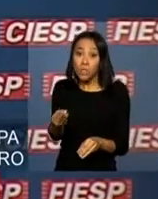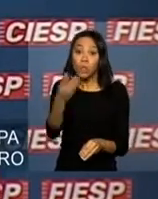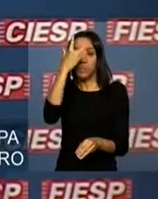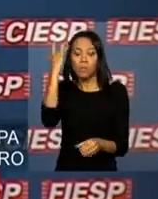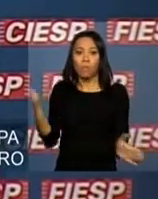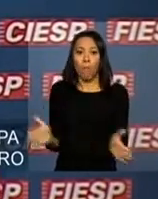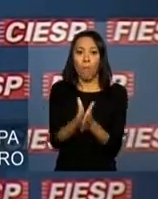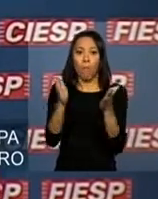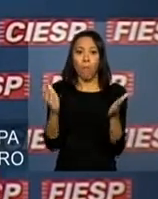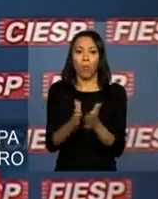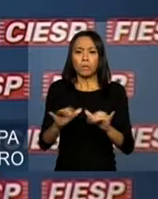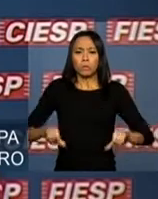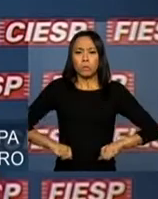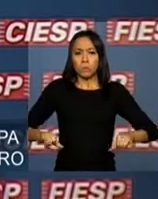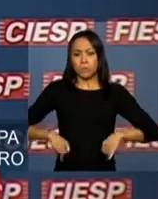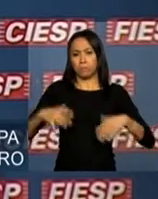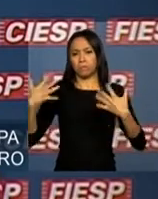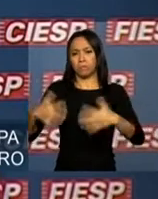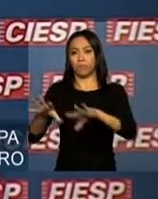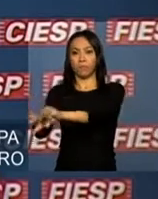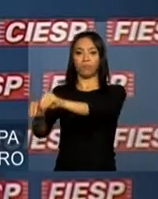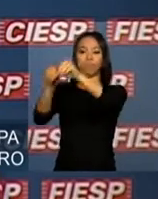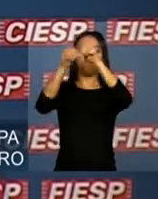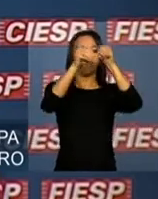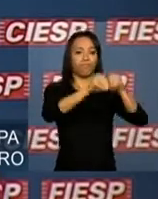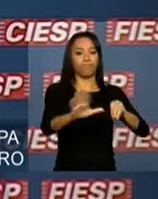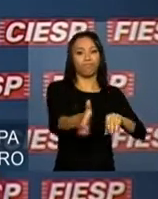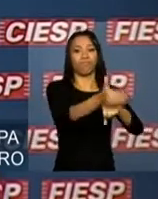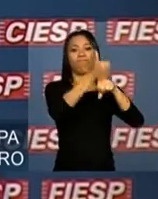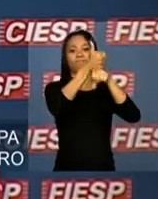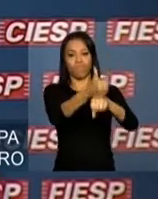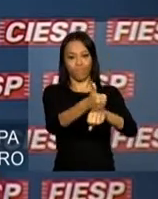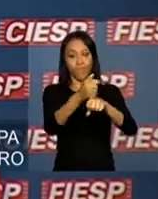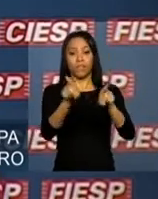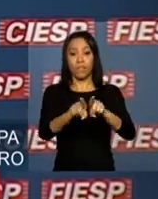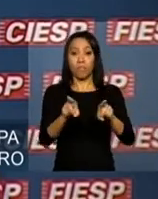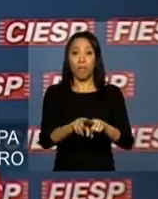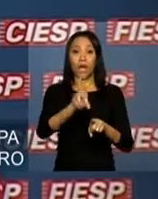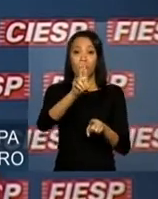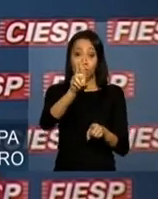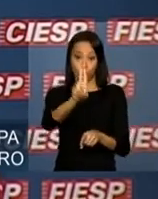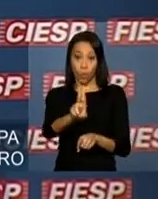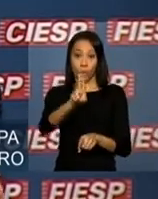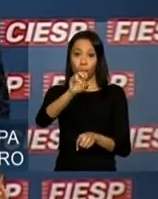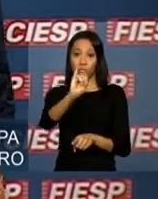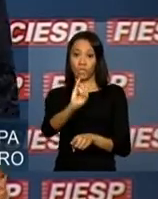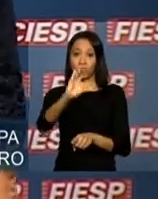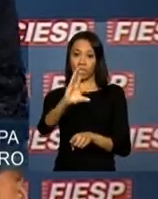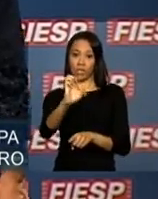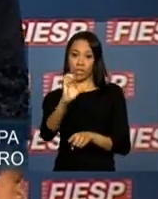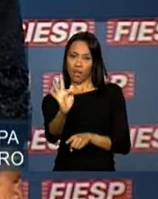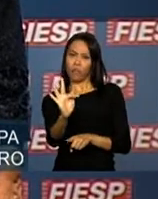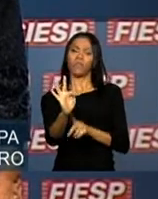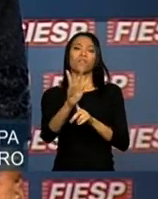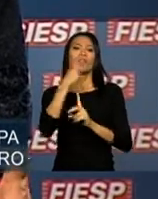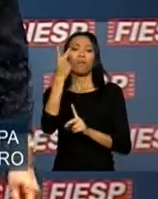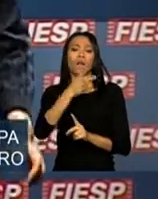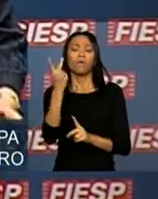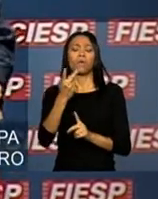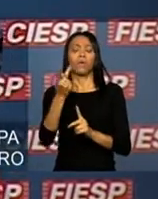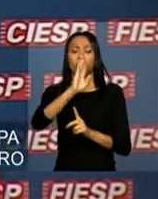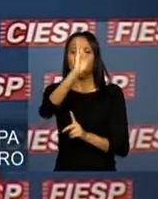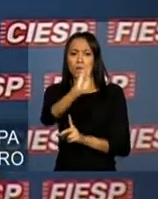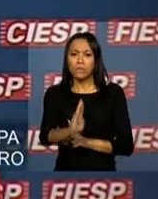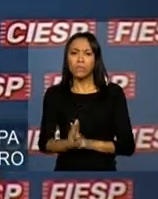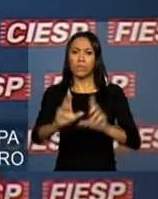pobreza. Como reconheceu o Unicef, o Brasil promoveu uma das maiores quedas